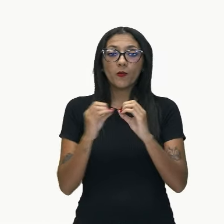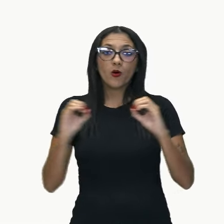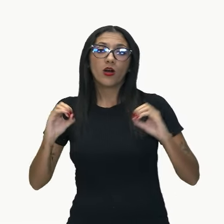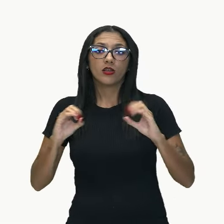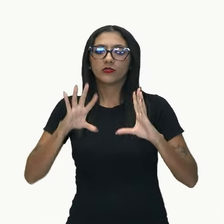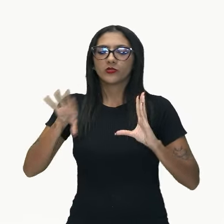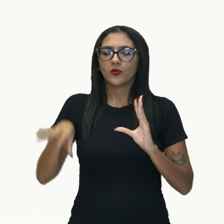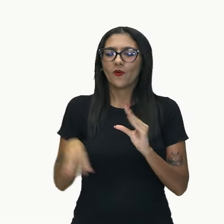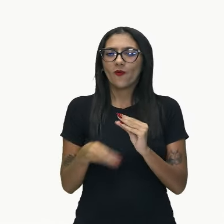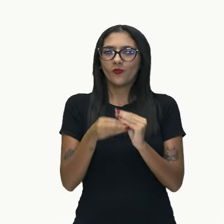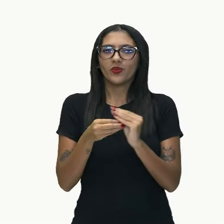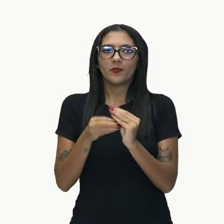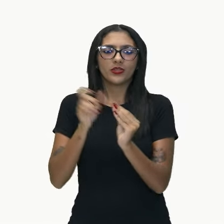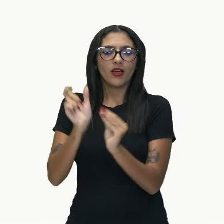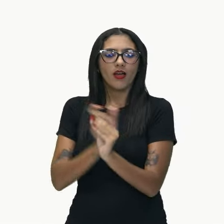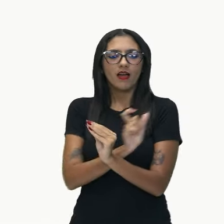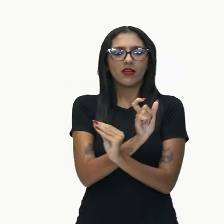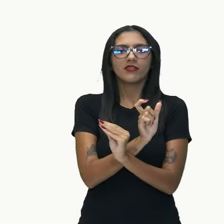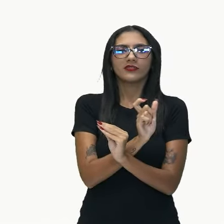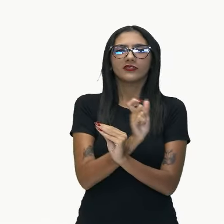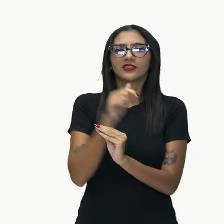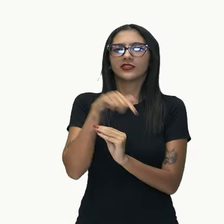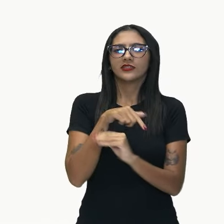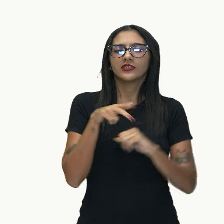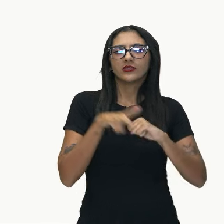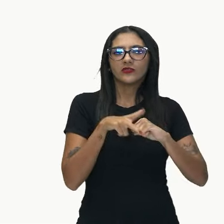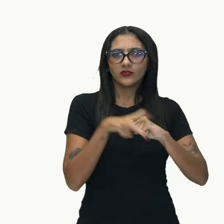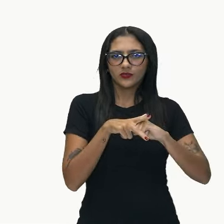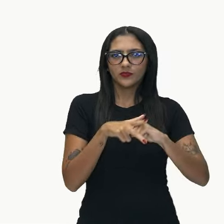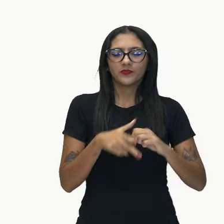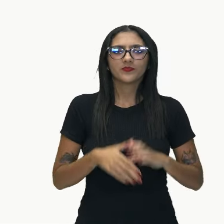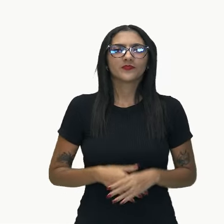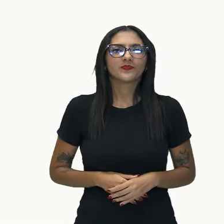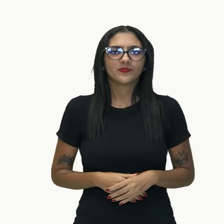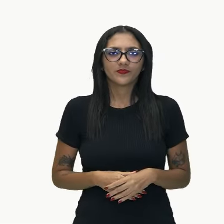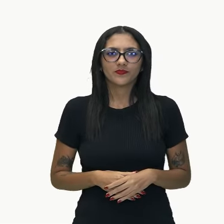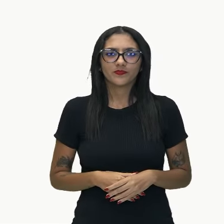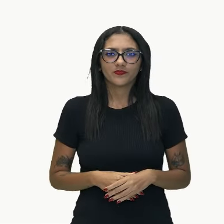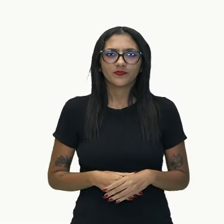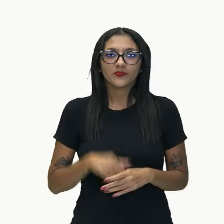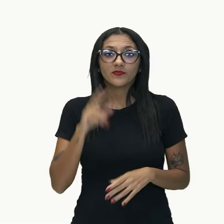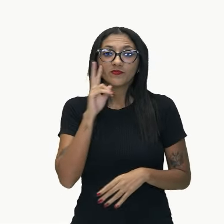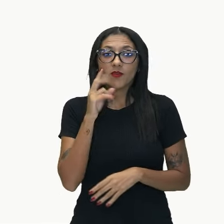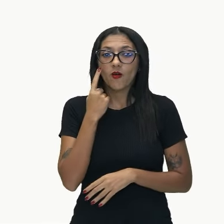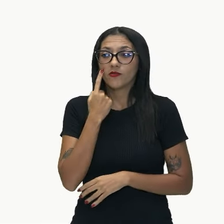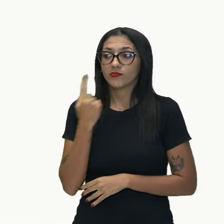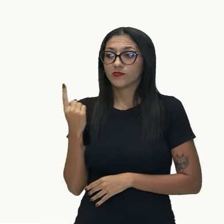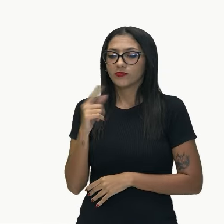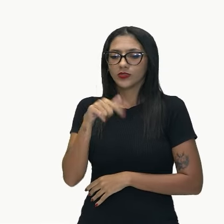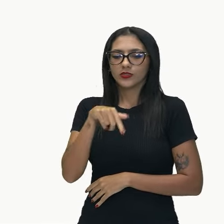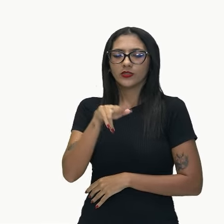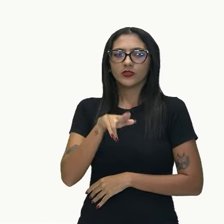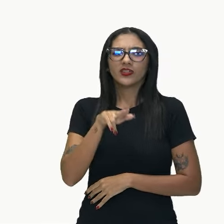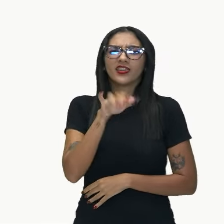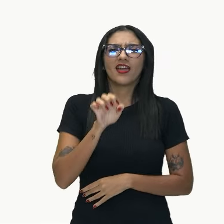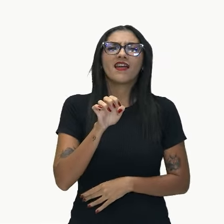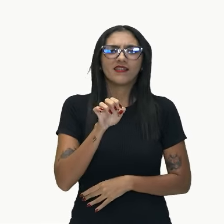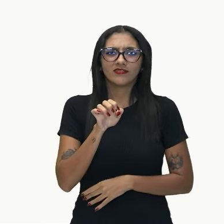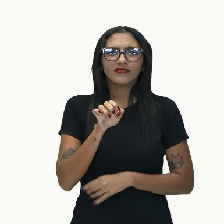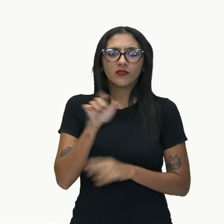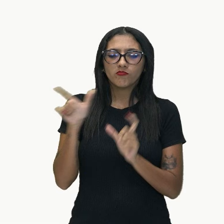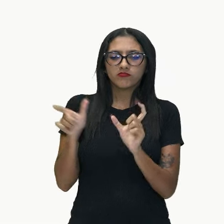o verbo da oração principal. E aí, lembra do quê? O quê tá aqui, ó, iniciando a oração subordinada?